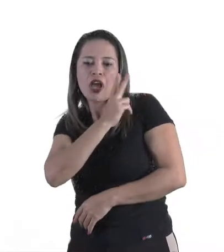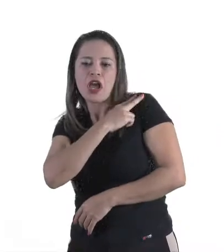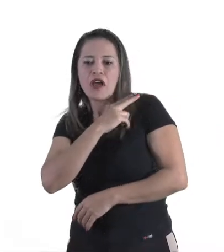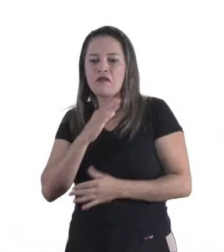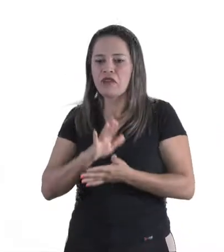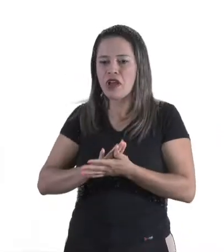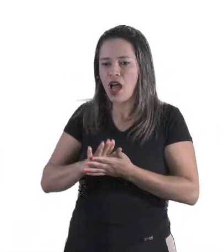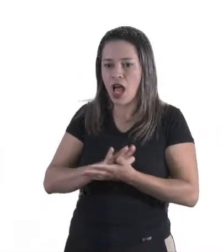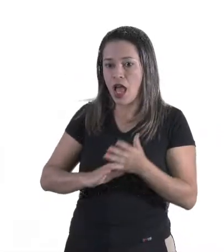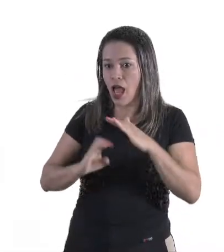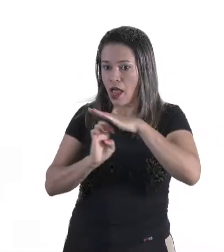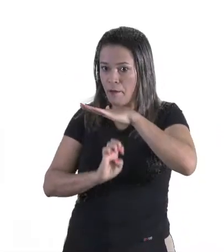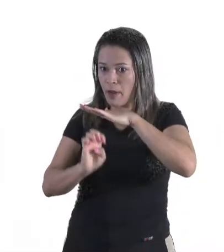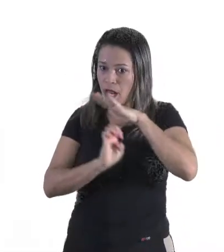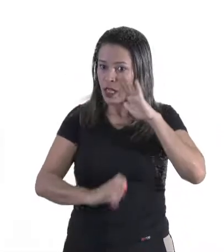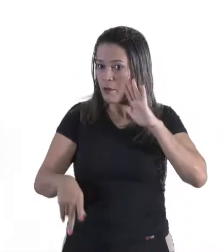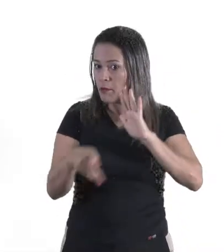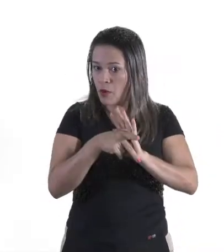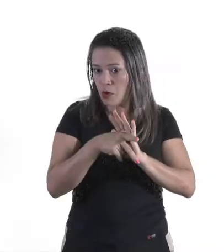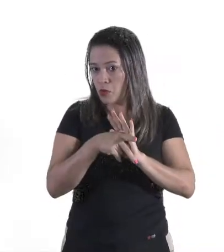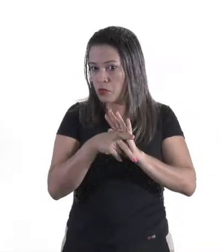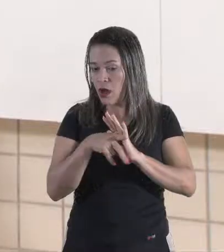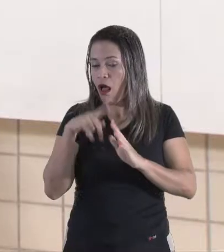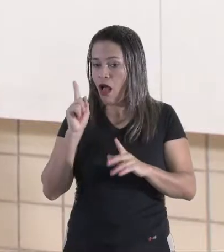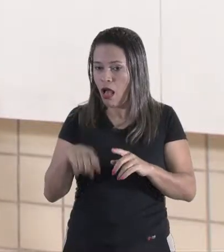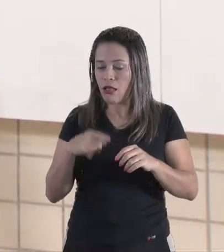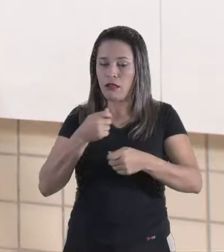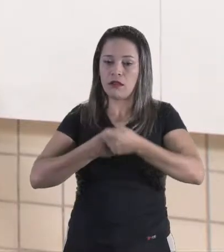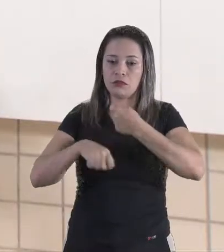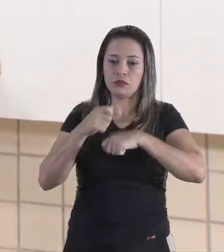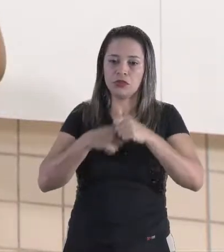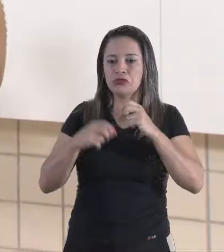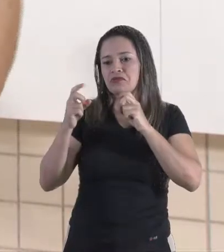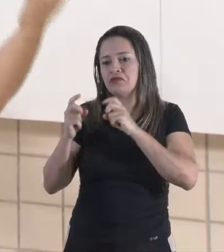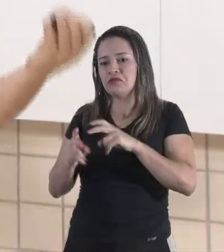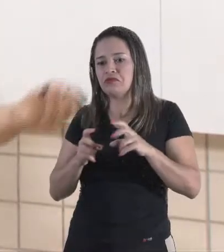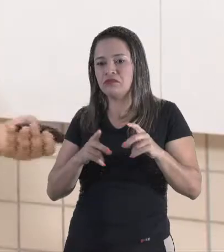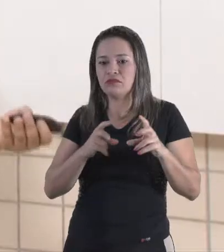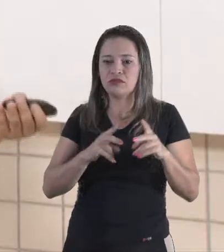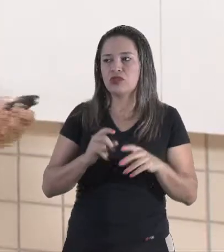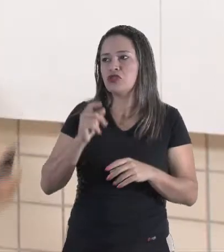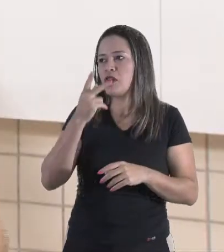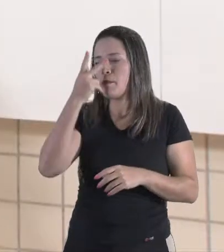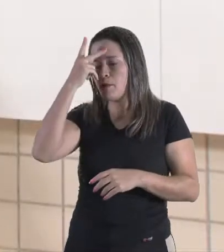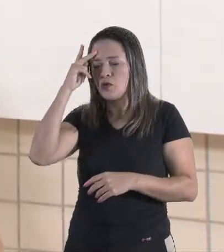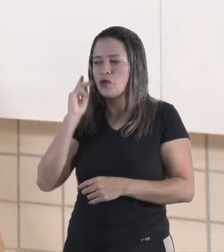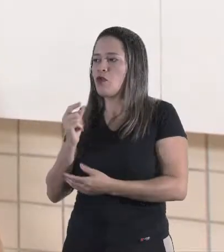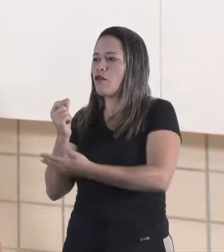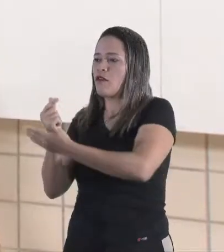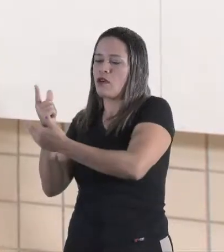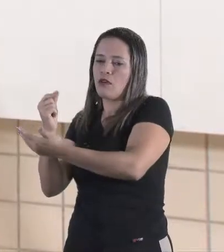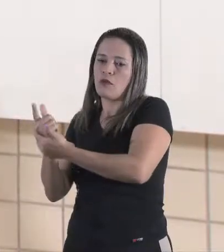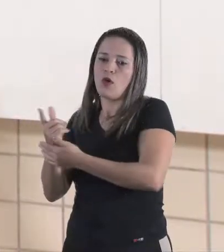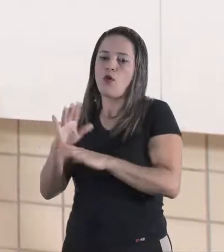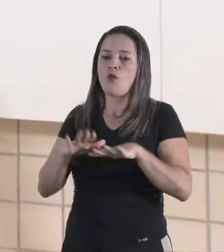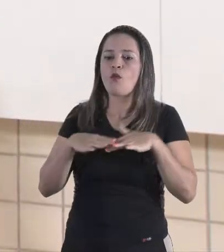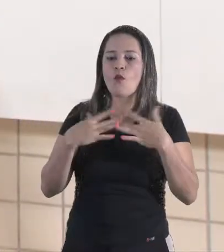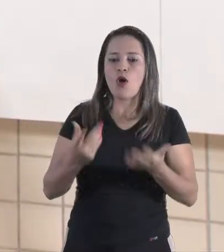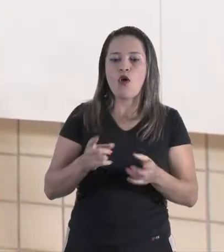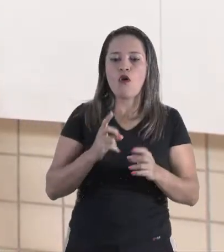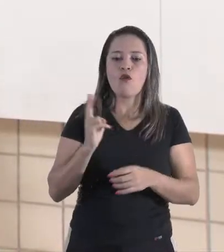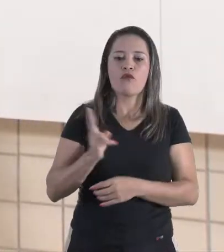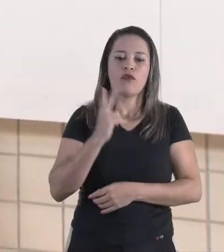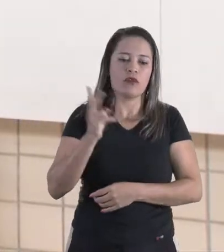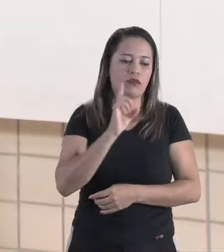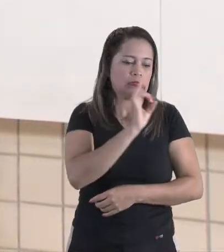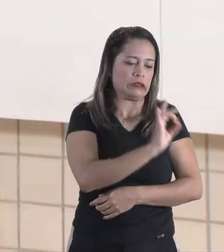administra o que ela vai vender, de quem que ela vai comprar, qual é o preço de